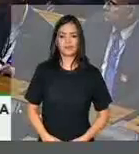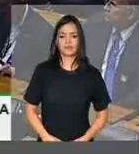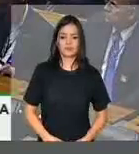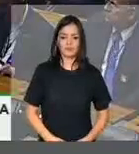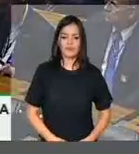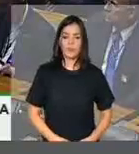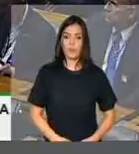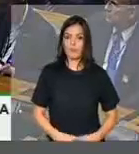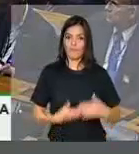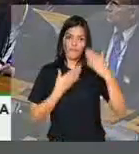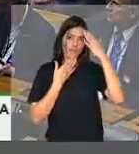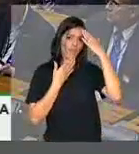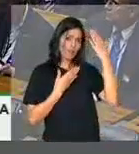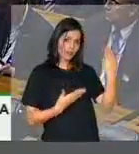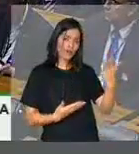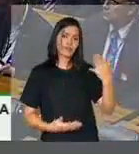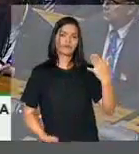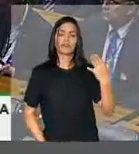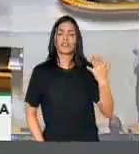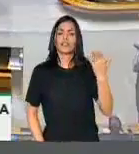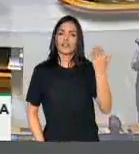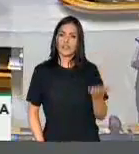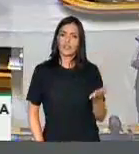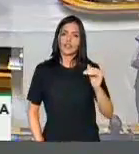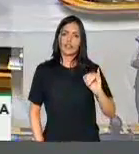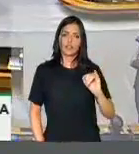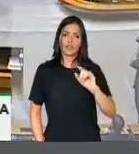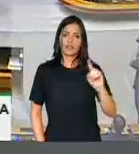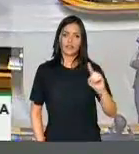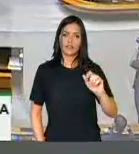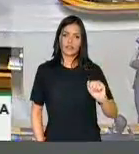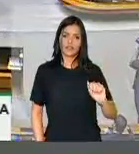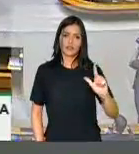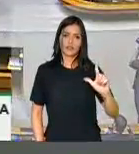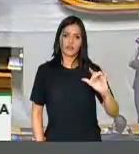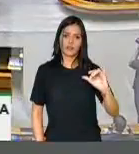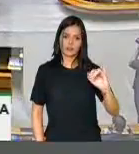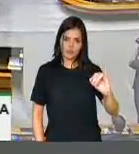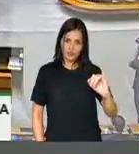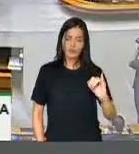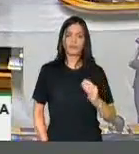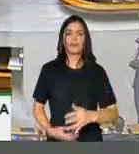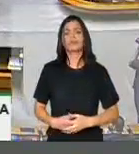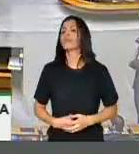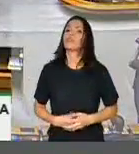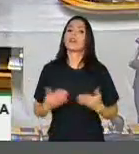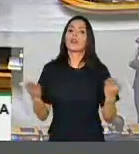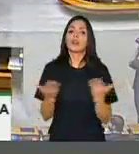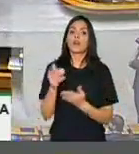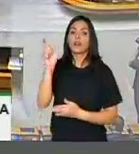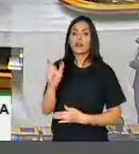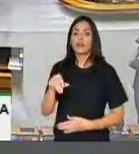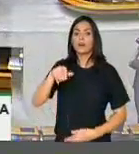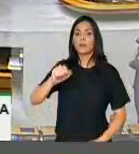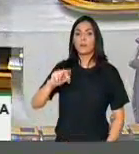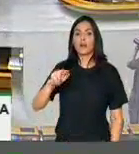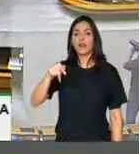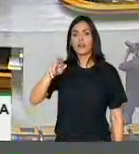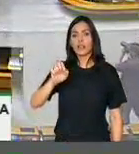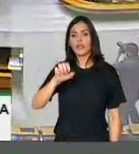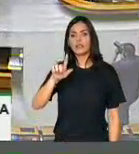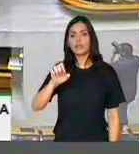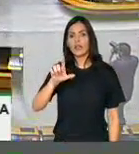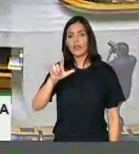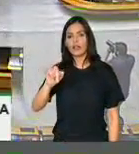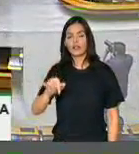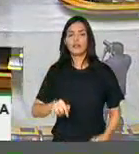Muito obrigado a sua excelência, deputado Izalci, pela ordem concedo a palavra ao deputado Marquezelli. Eu só queria